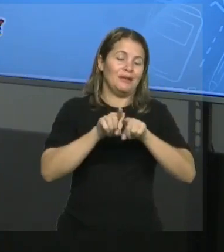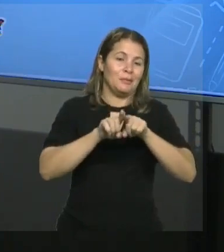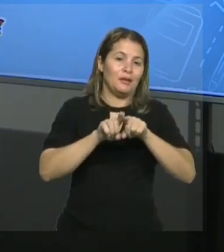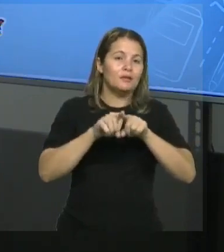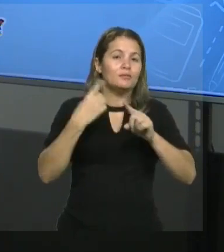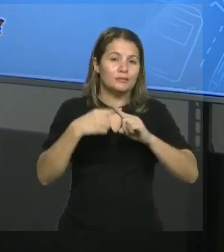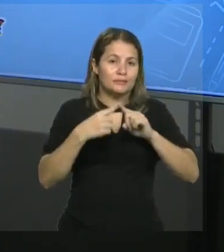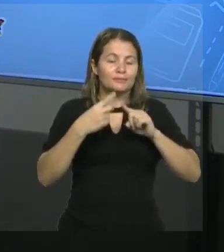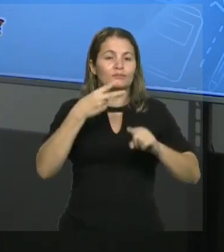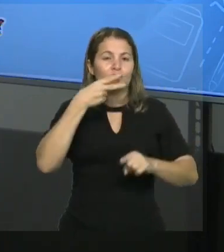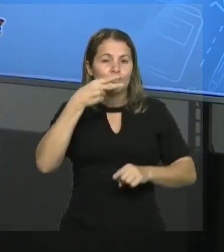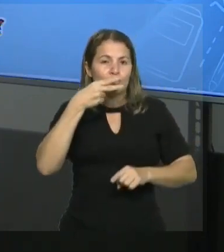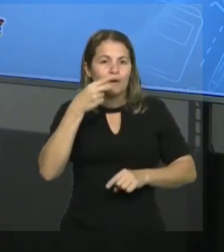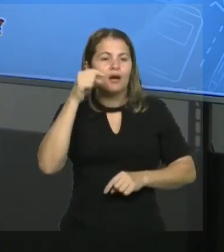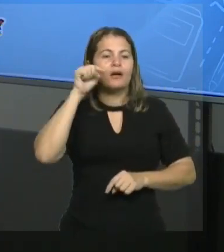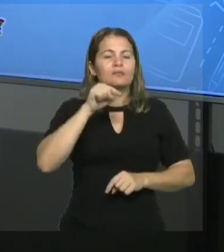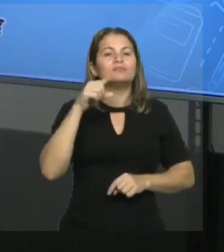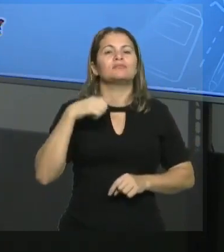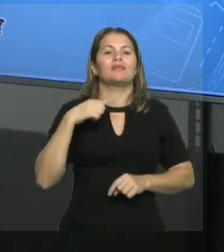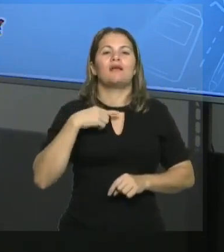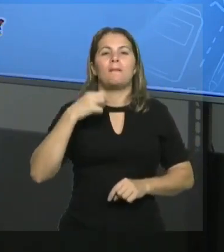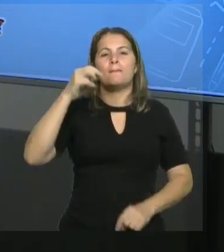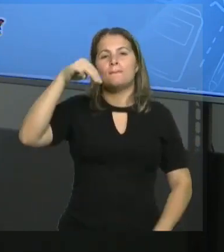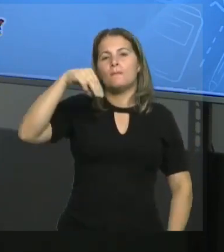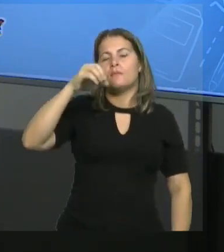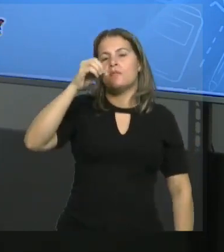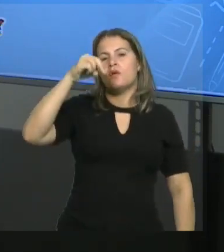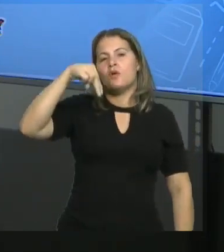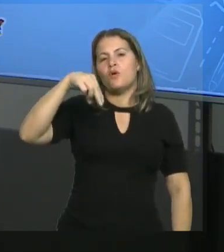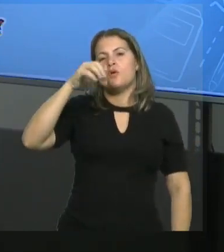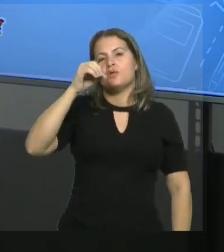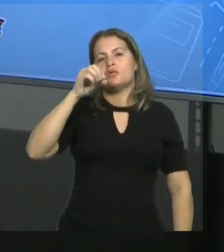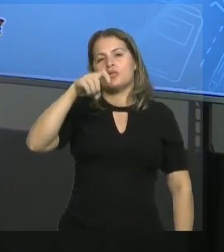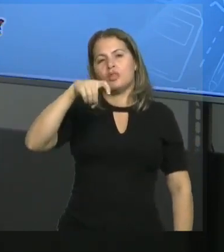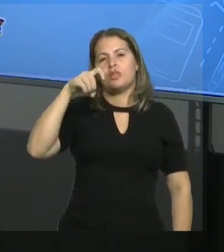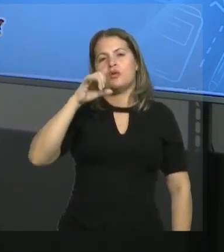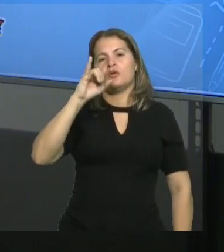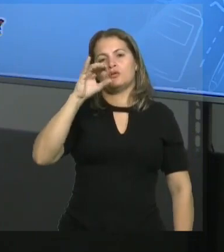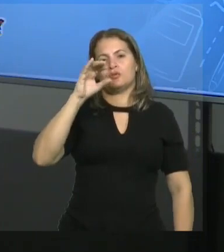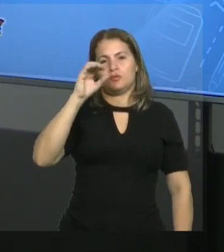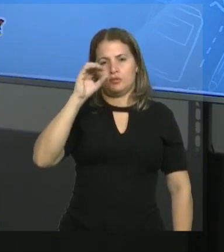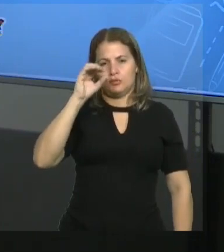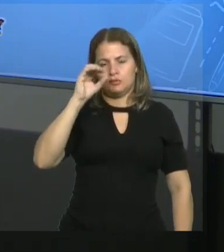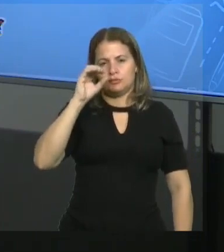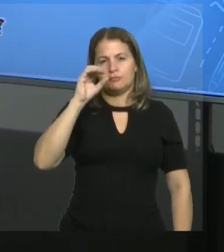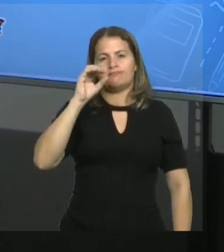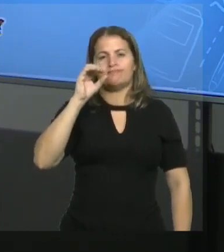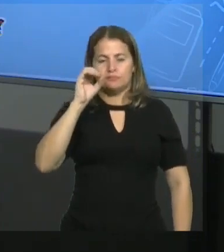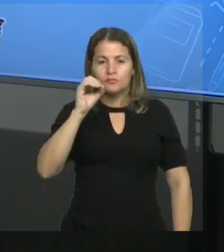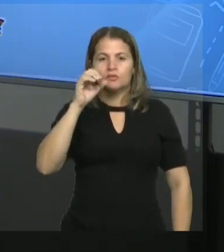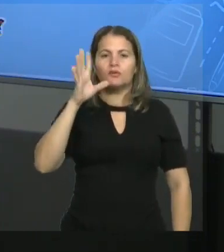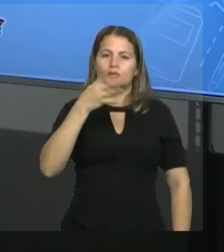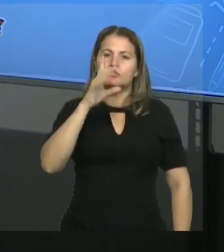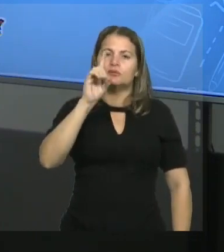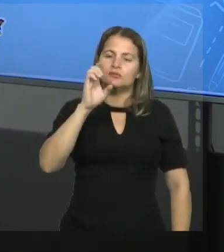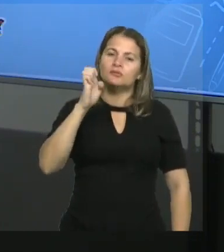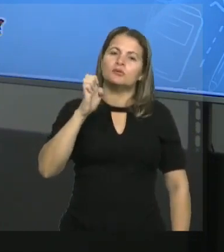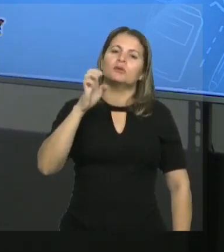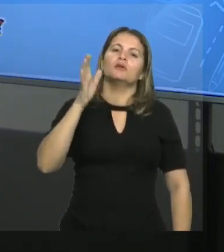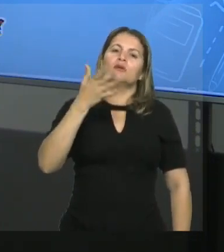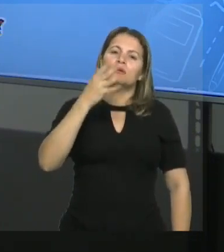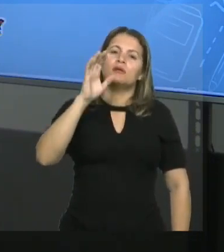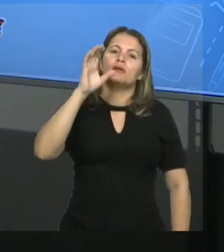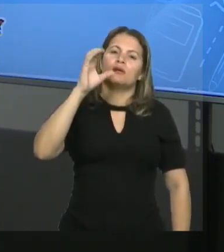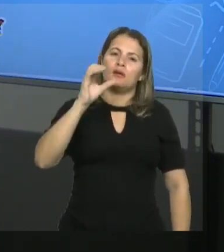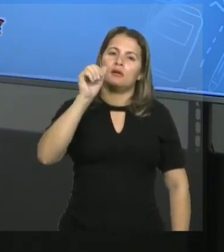carbono. Esse monóxido de carbono, ele entra na corrente sanguínea, liga-se a hemoglobina, só que ele